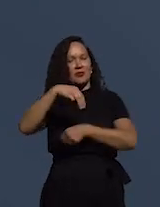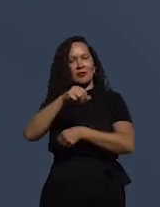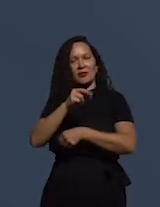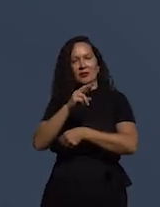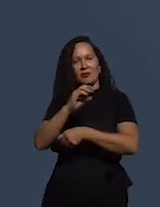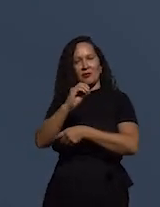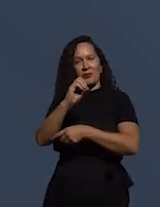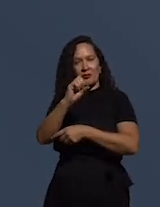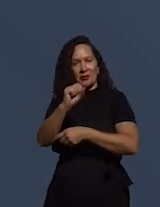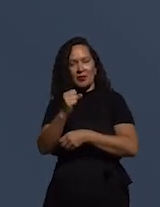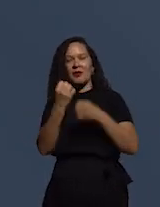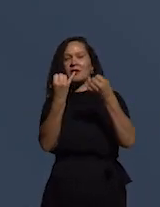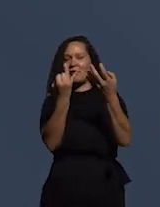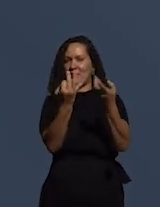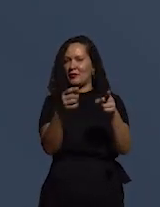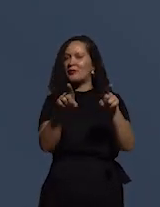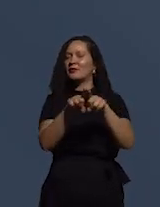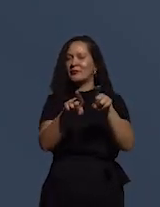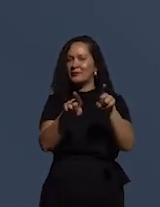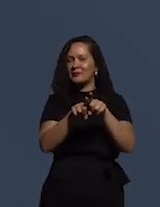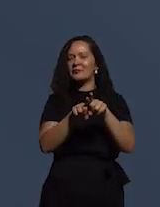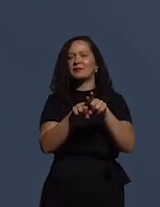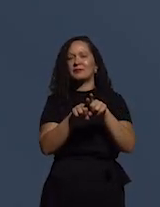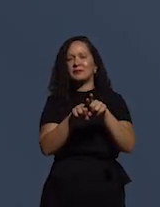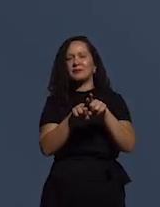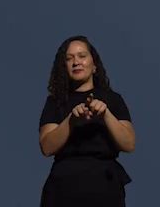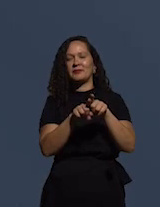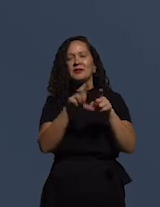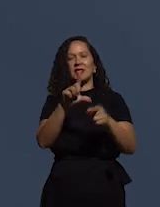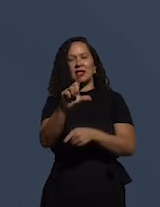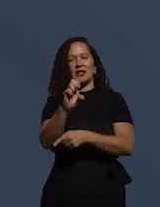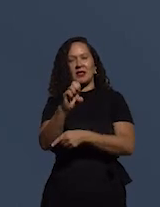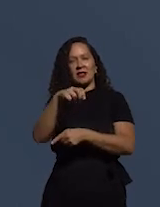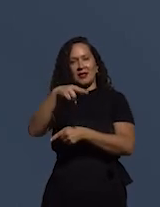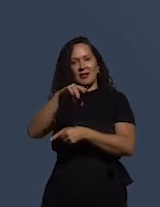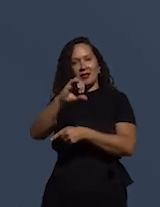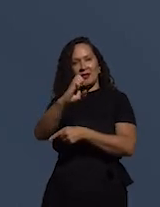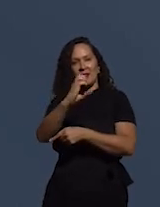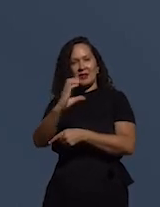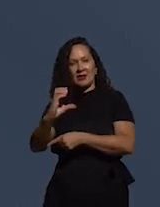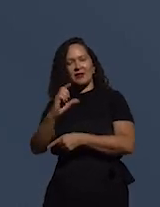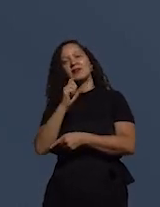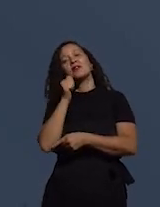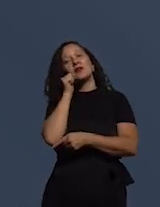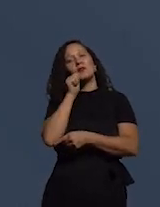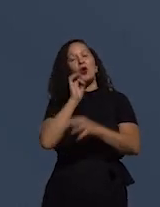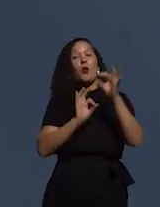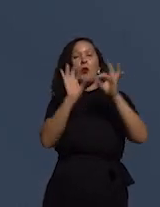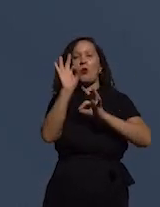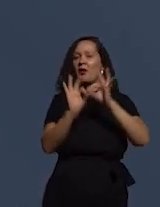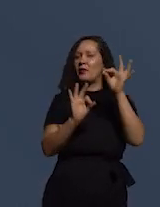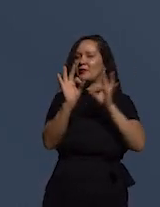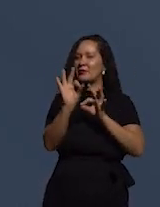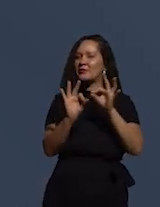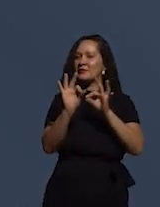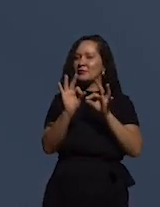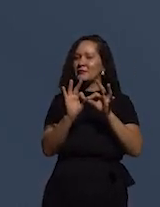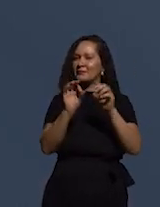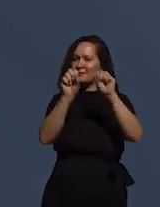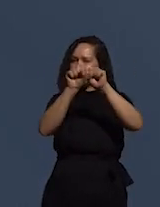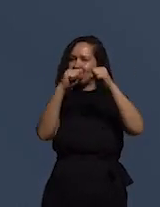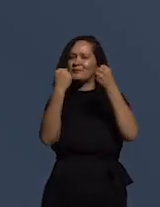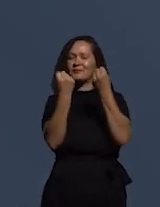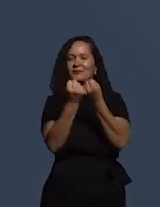a Leice, a Leice Garcia, que estiveram na organização do seminário,